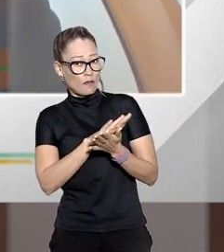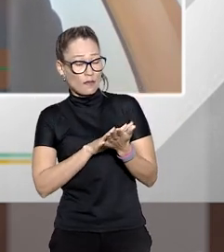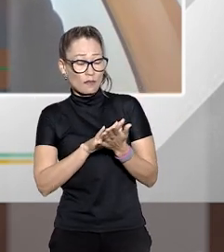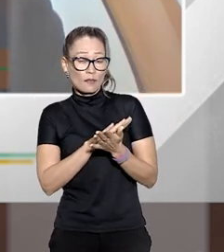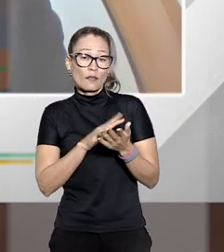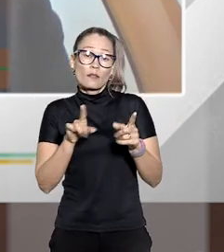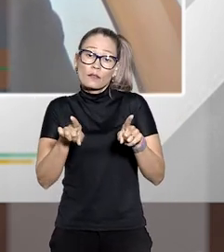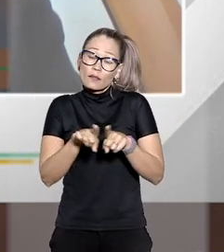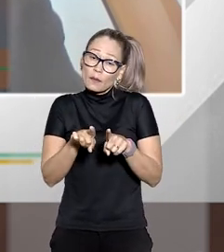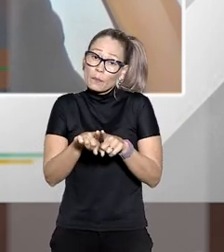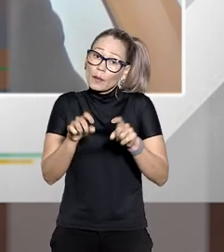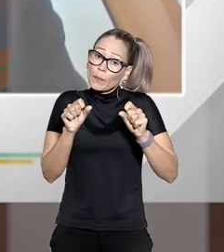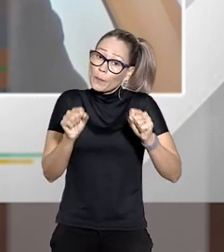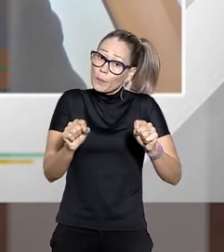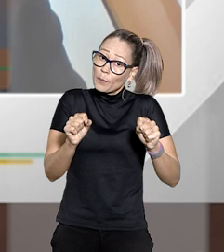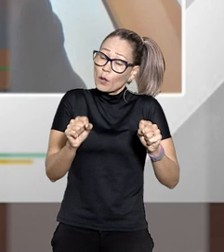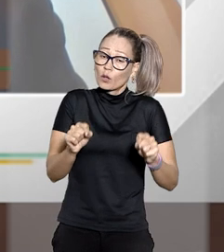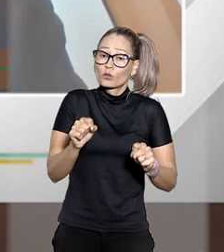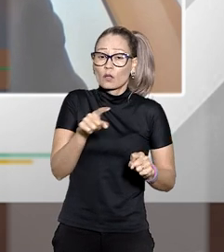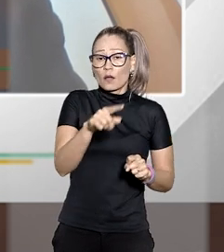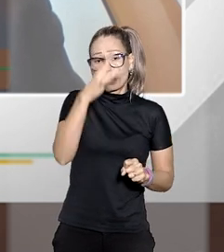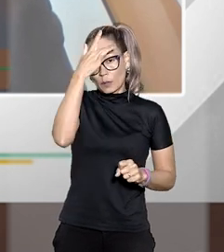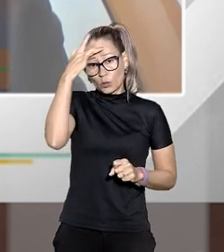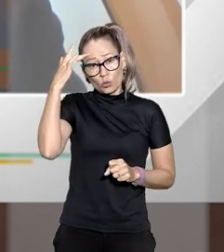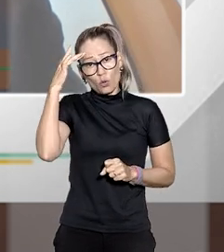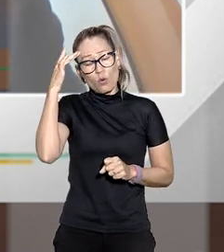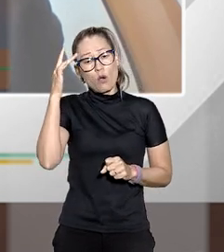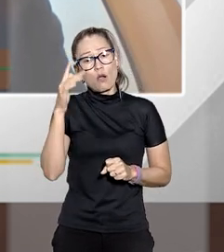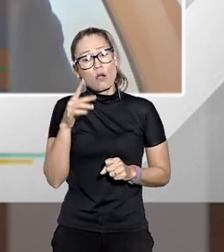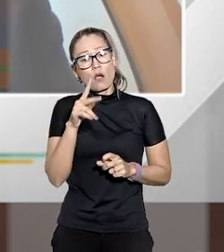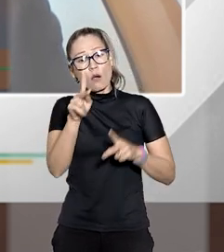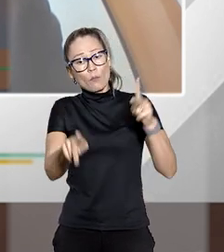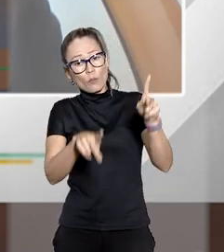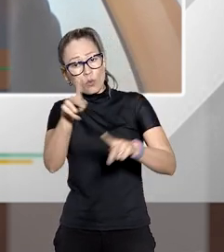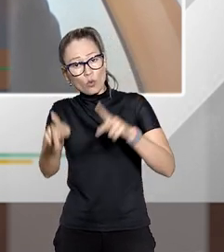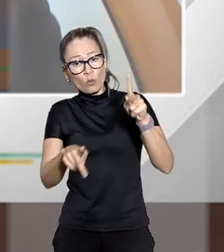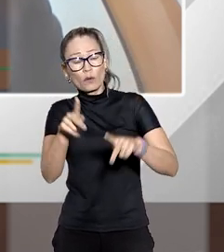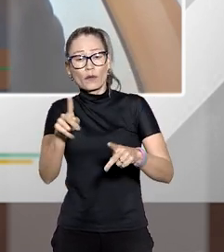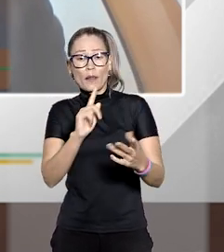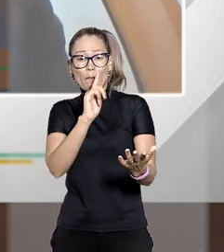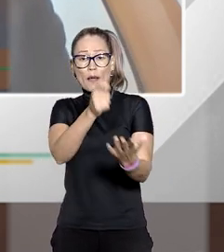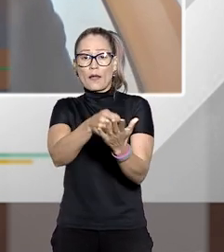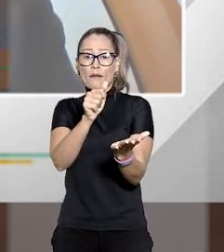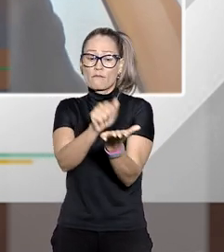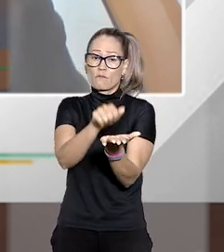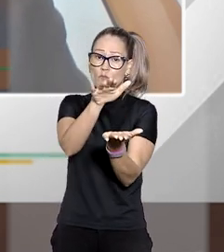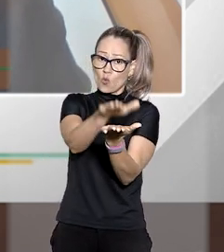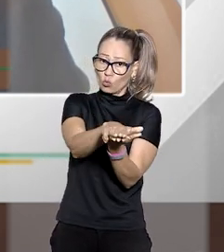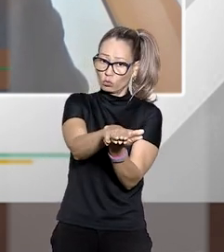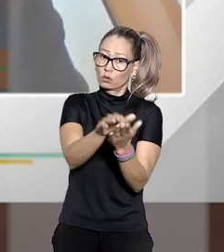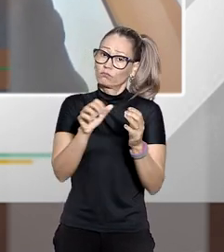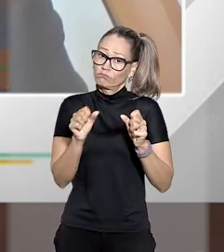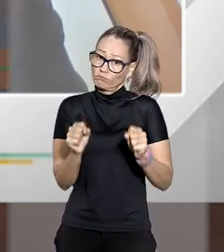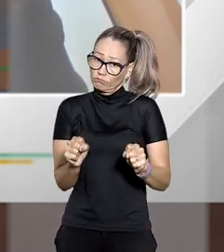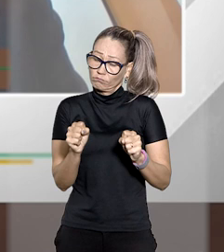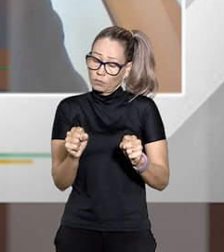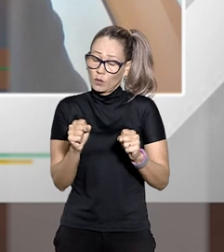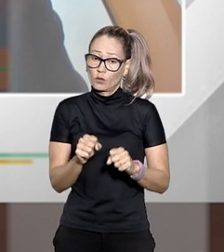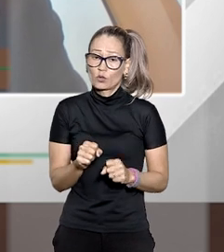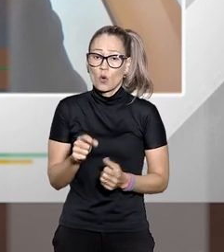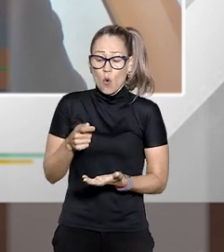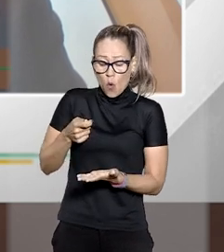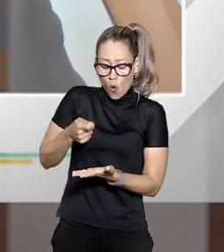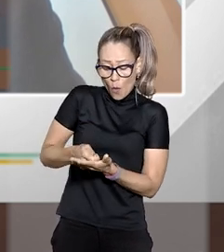sujeita a possibilidade o ente público e até a própria autoridade a aplicação de multa agora em